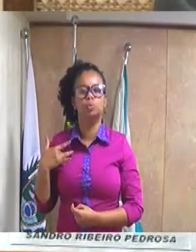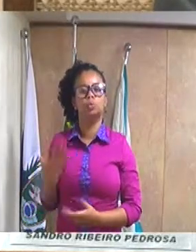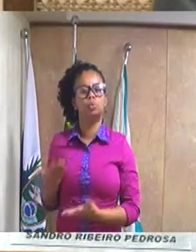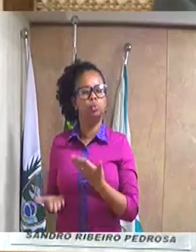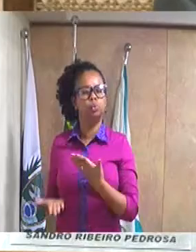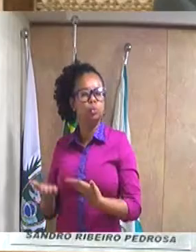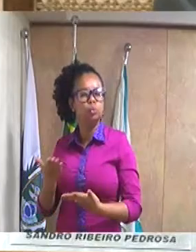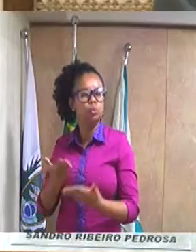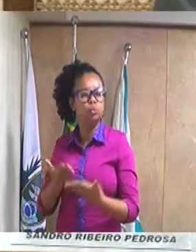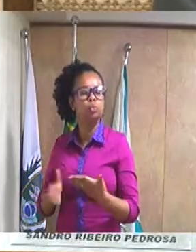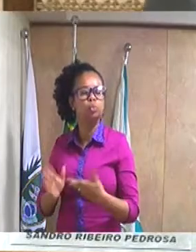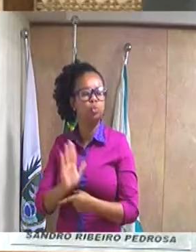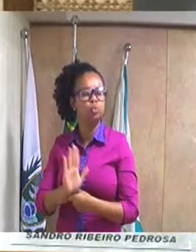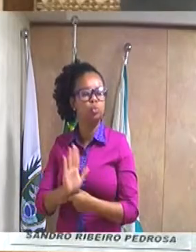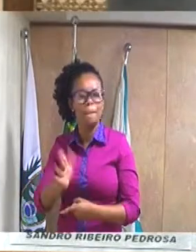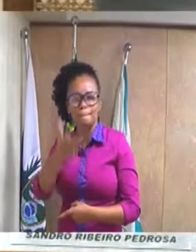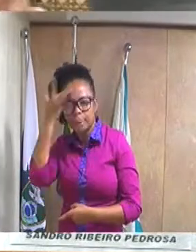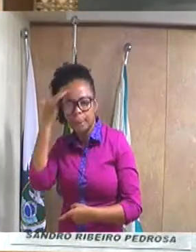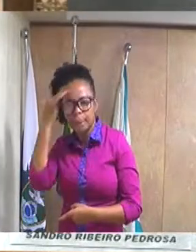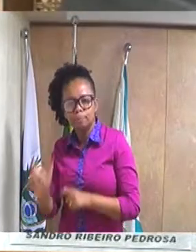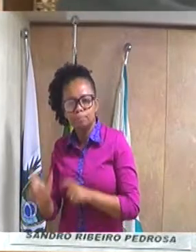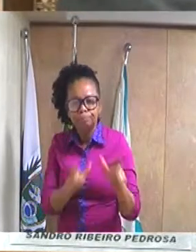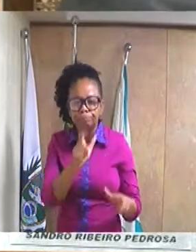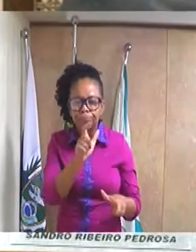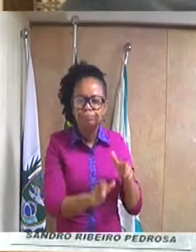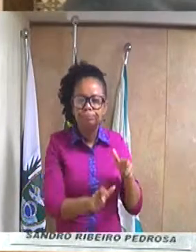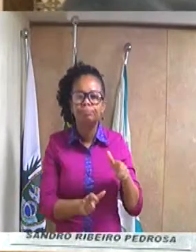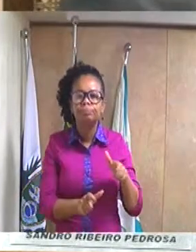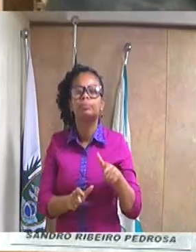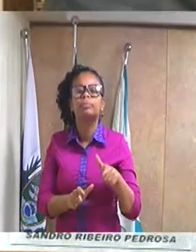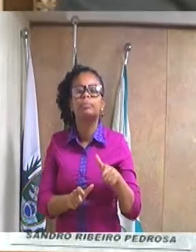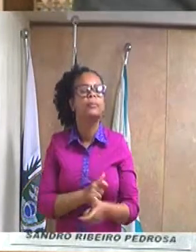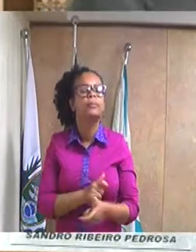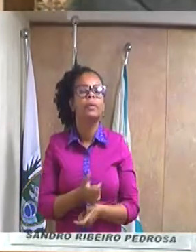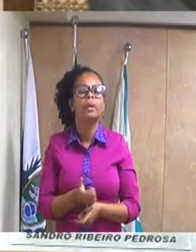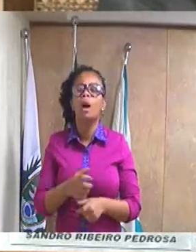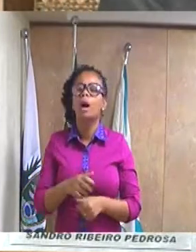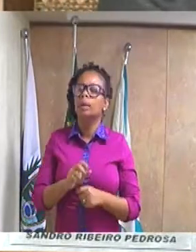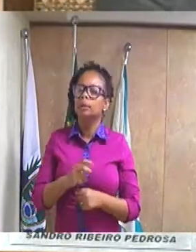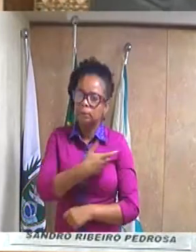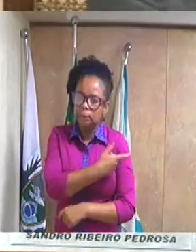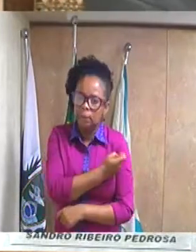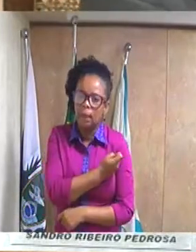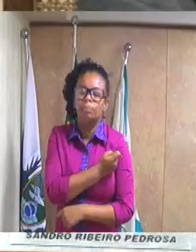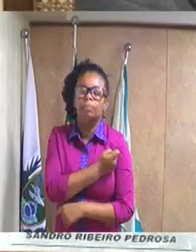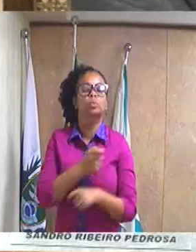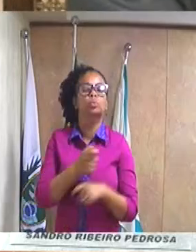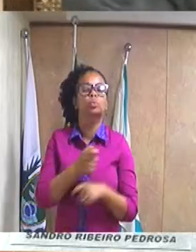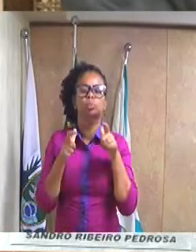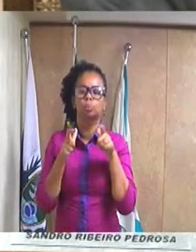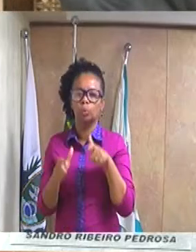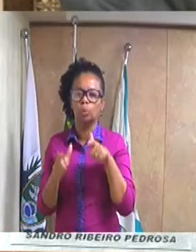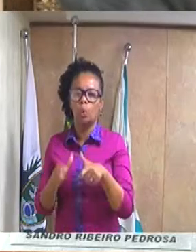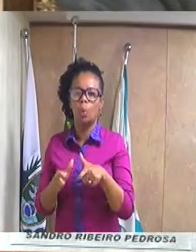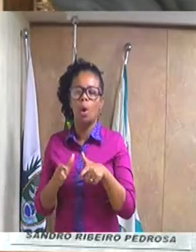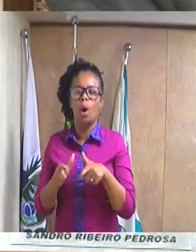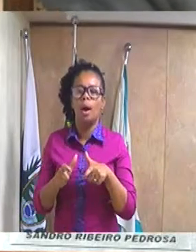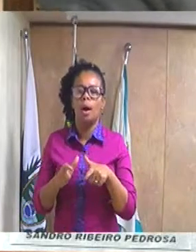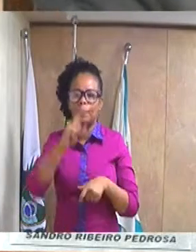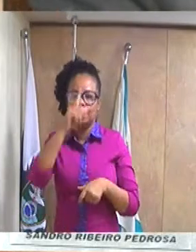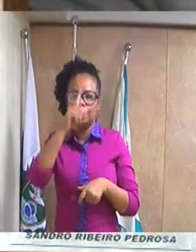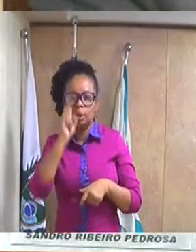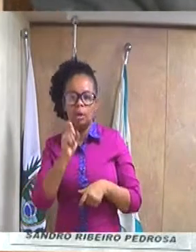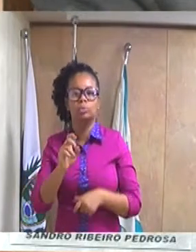cidadãos no setor de vacinação da unidade pré-hospitalargem barriê,